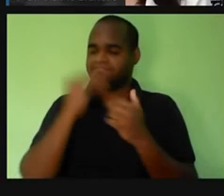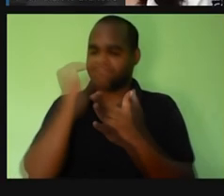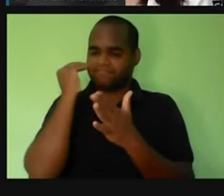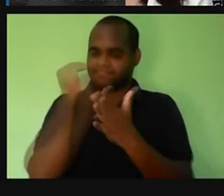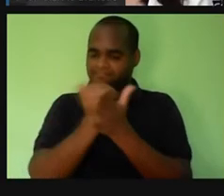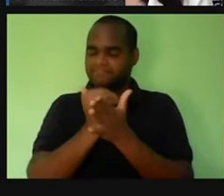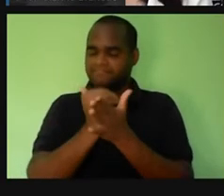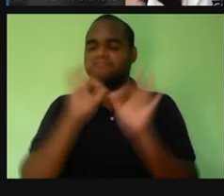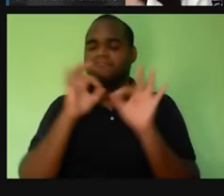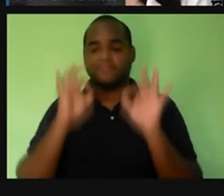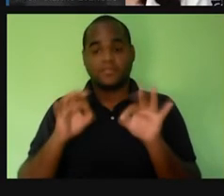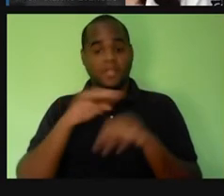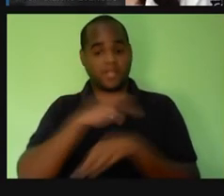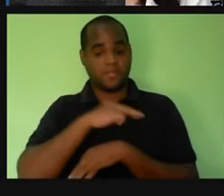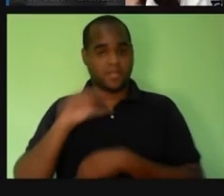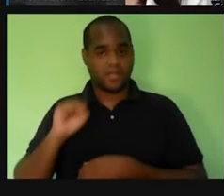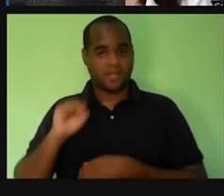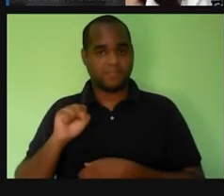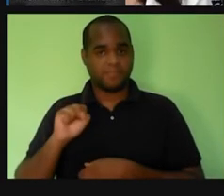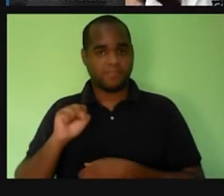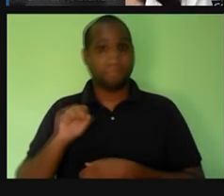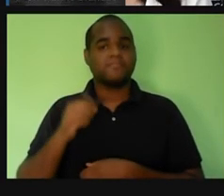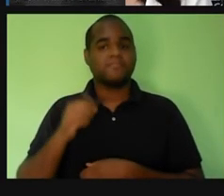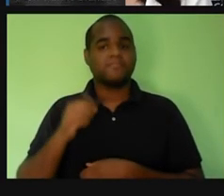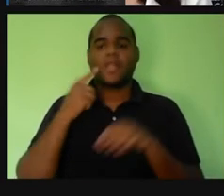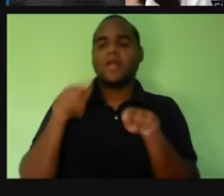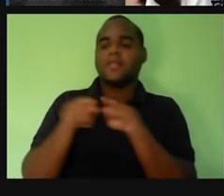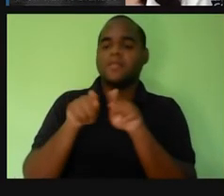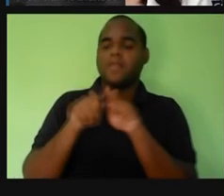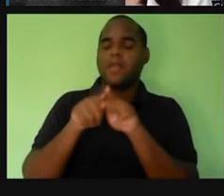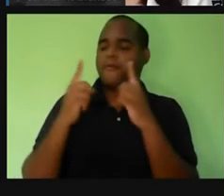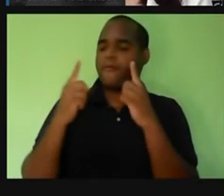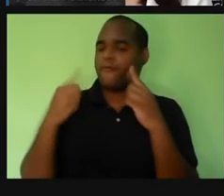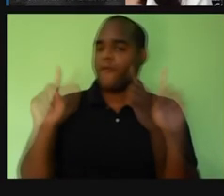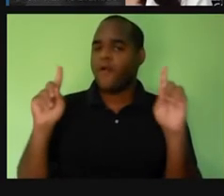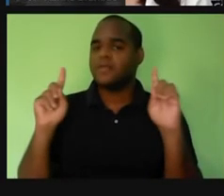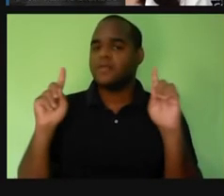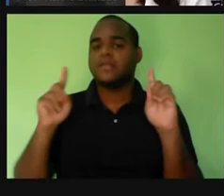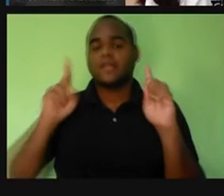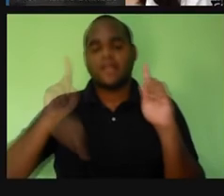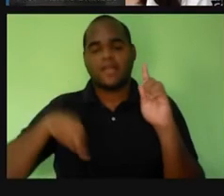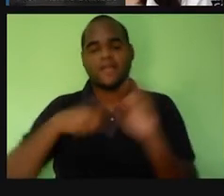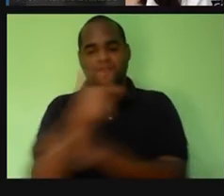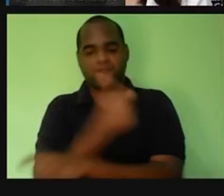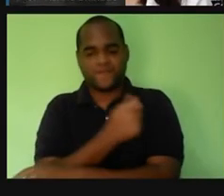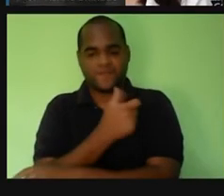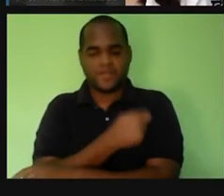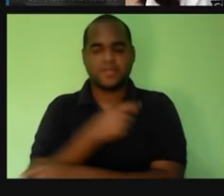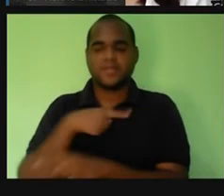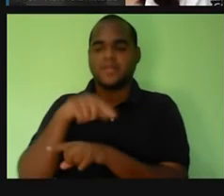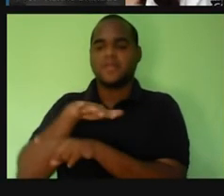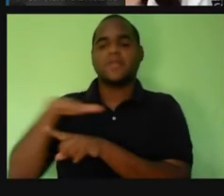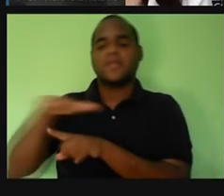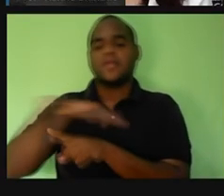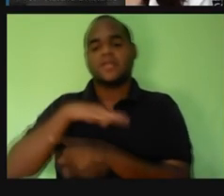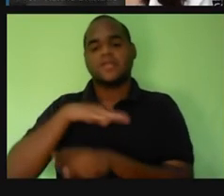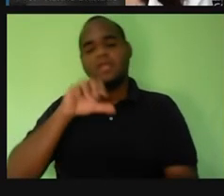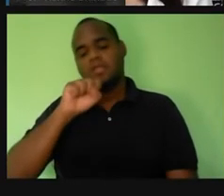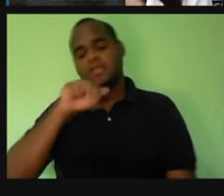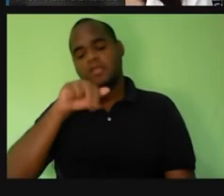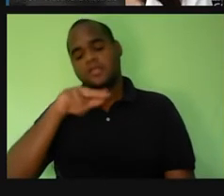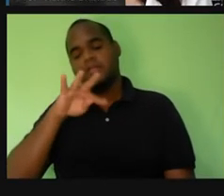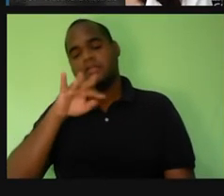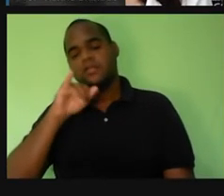Saúde, depois dessa revolta da vacina, e realizou também estudos sobre as condições sanitárias de outras regiões do país.